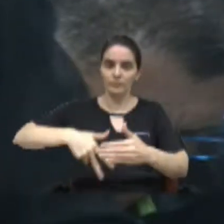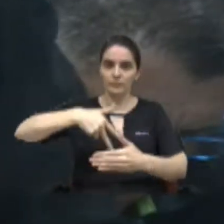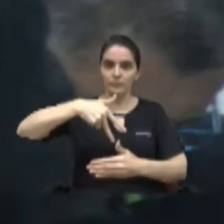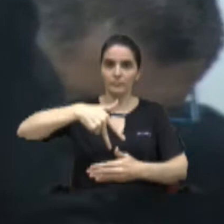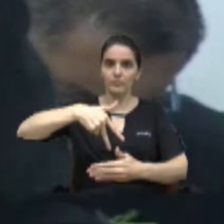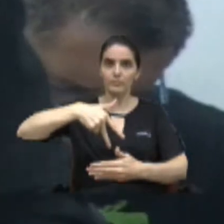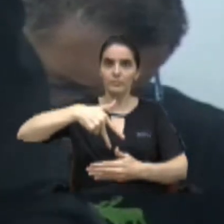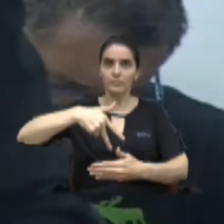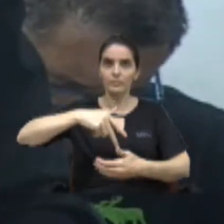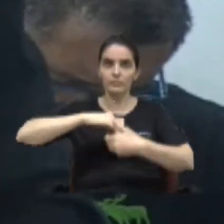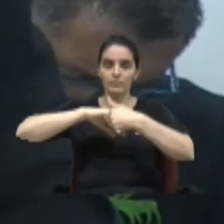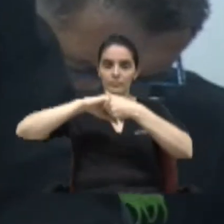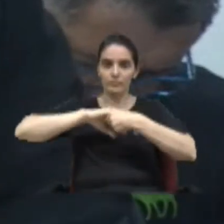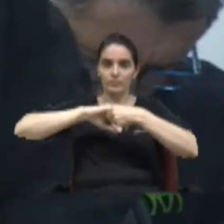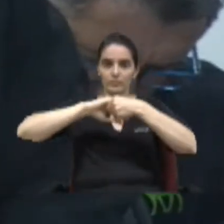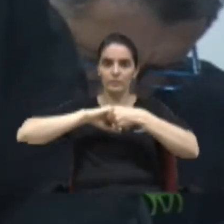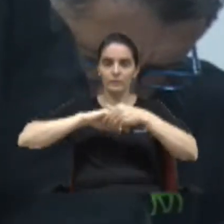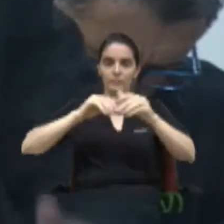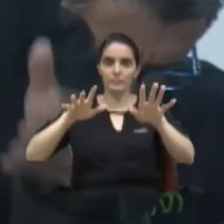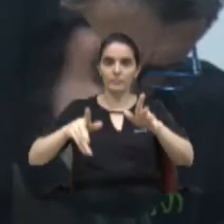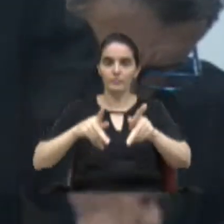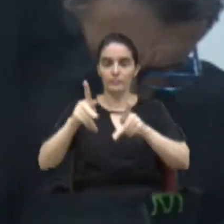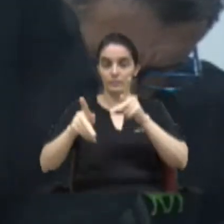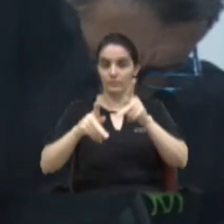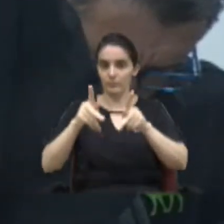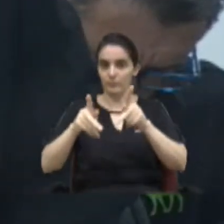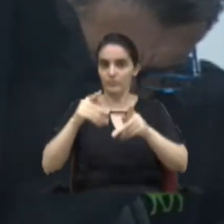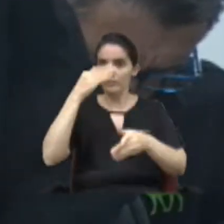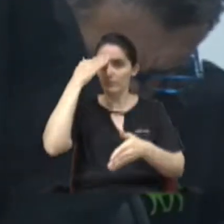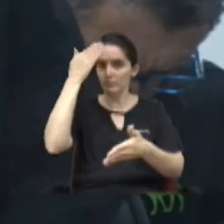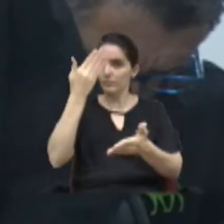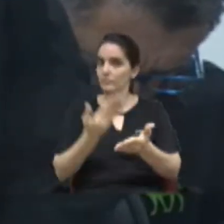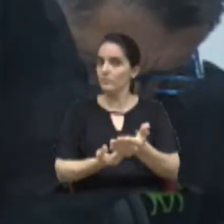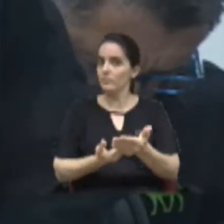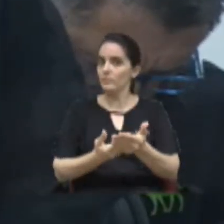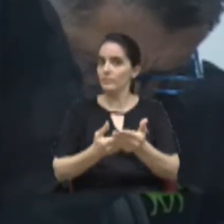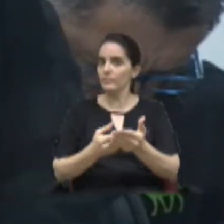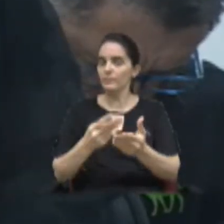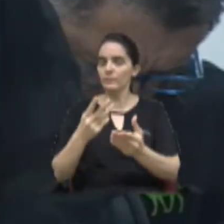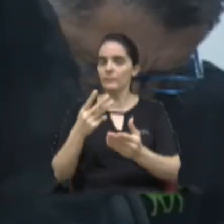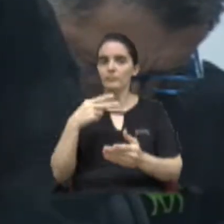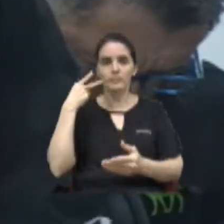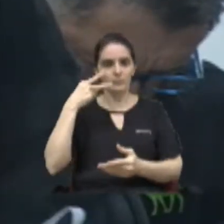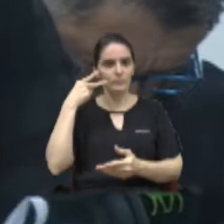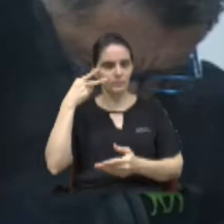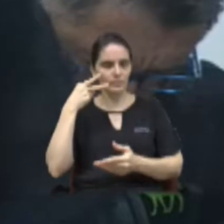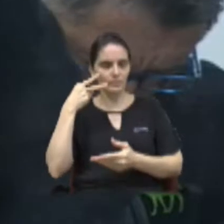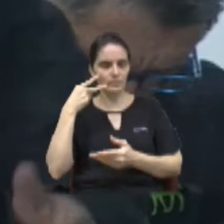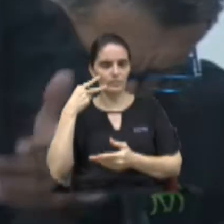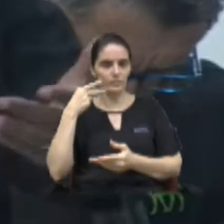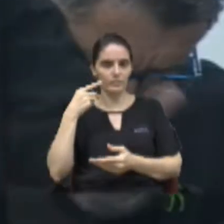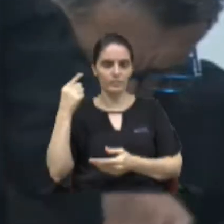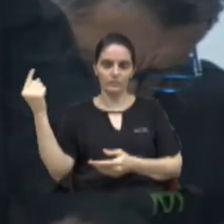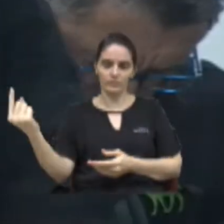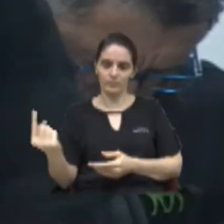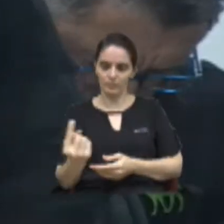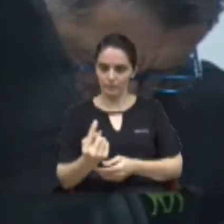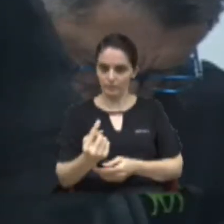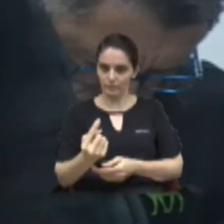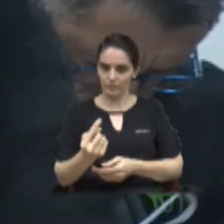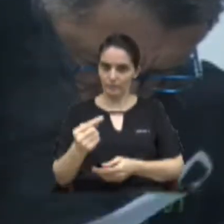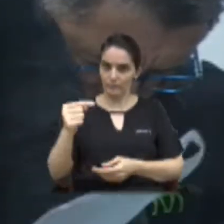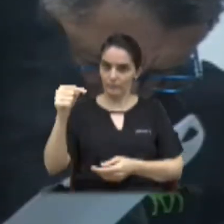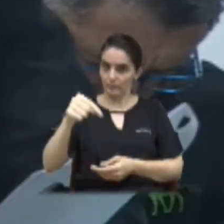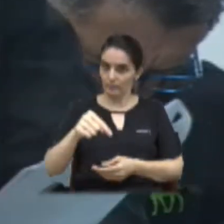saudar a população que confiou nesta casa, que veio até esta casa de leis buscar os seus